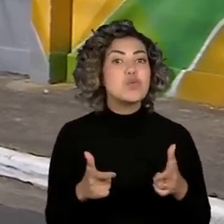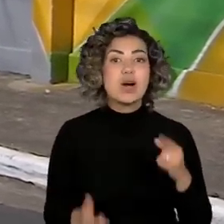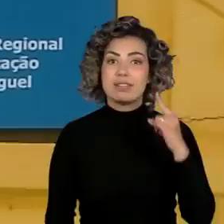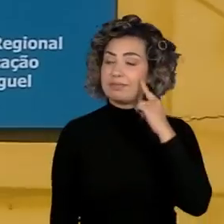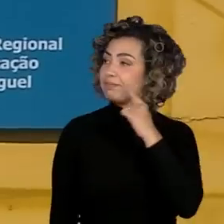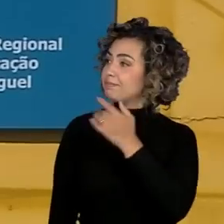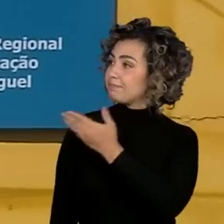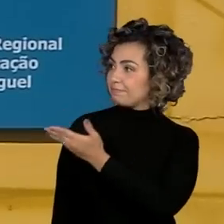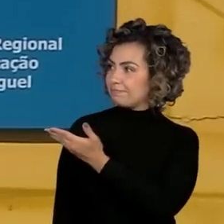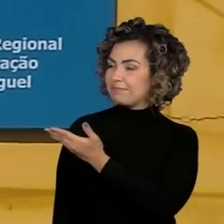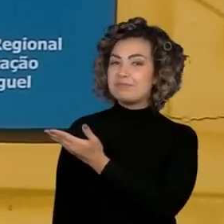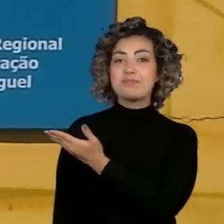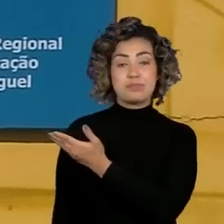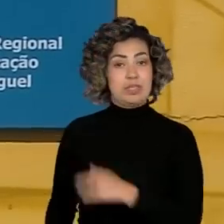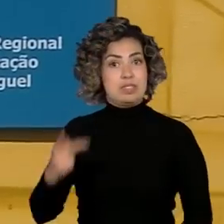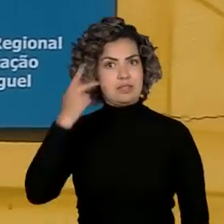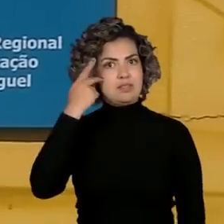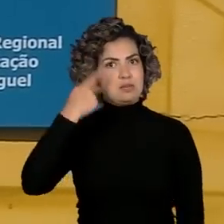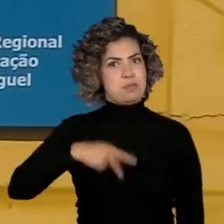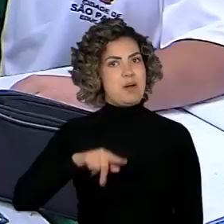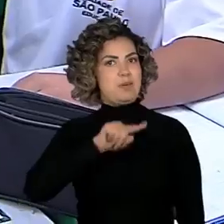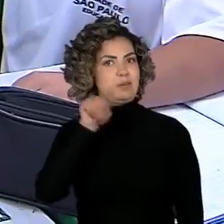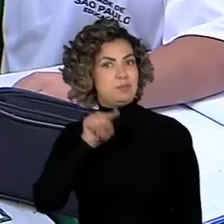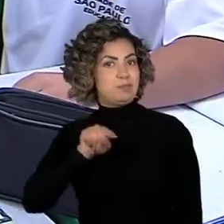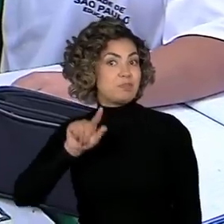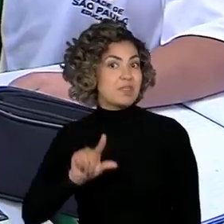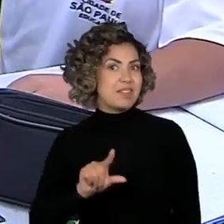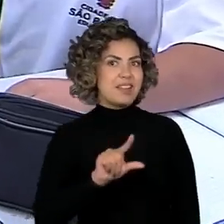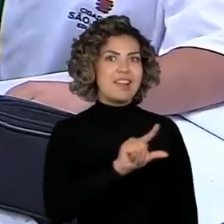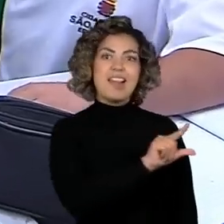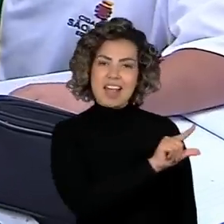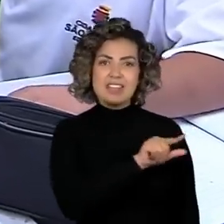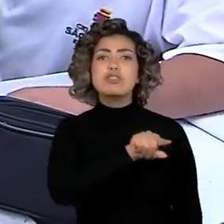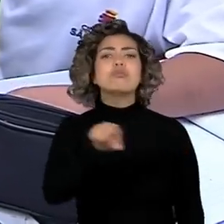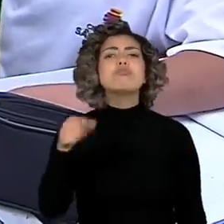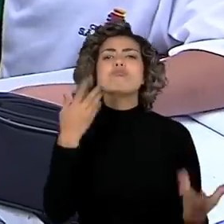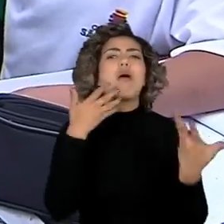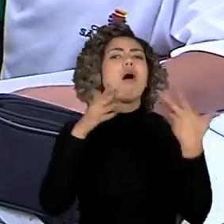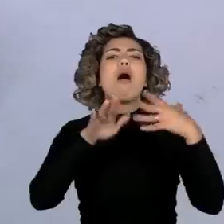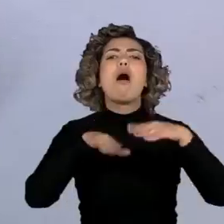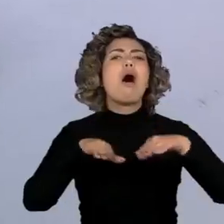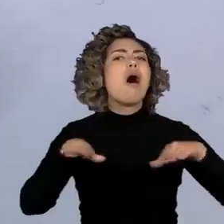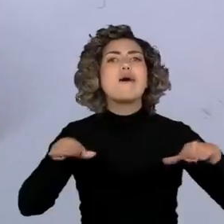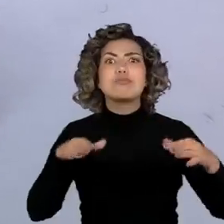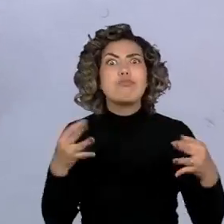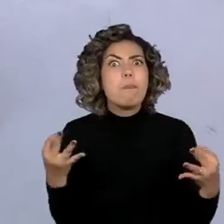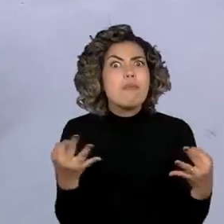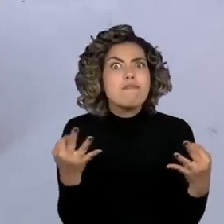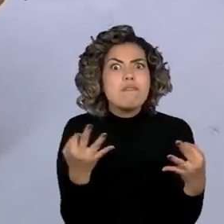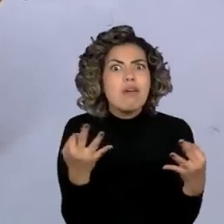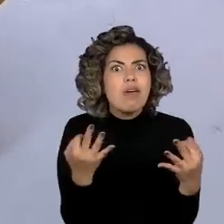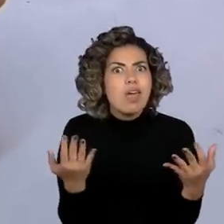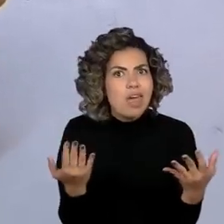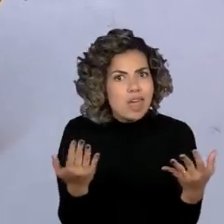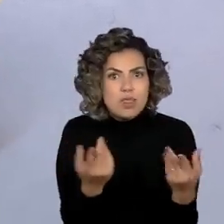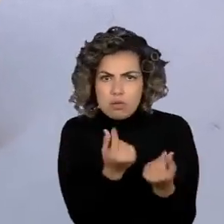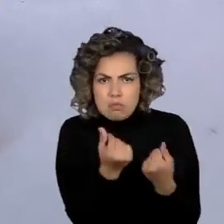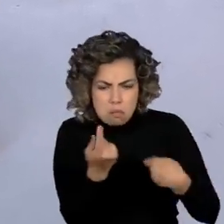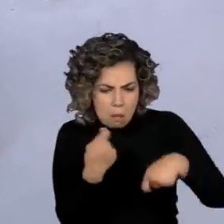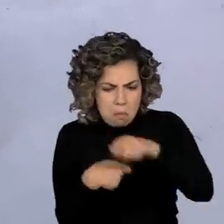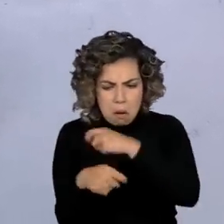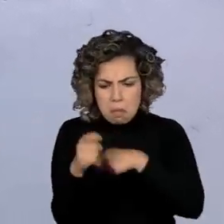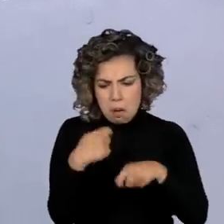Augusto Breves, na Zona Leste de São Paulo, onde os alunos estão afiados na educação